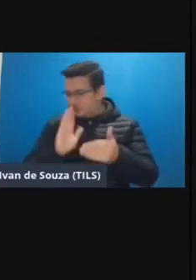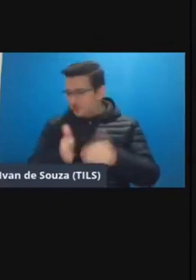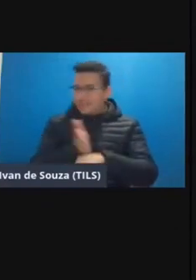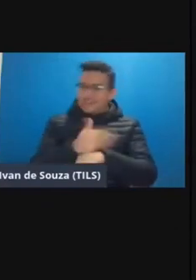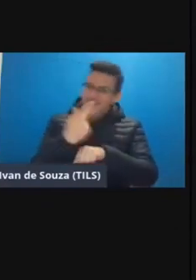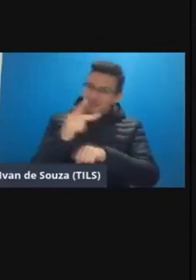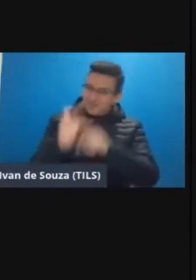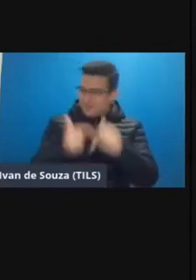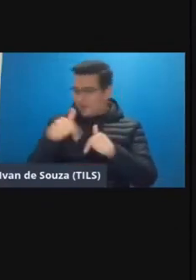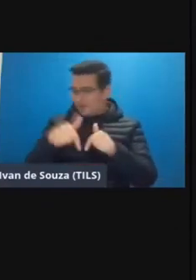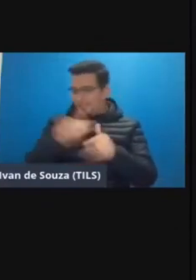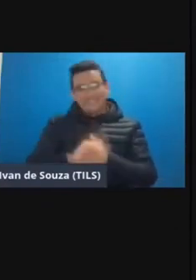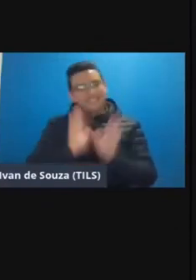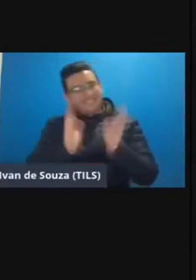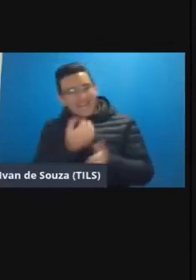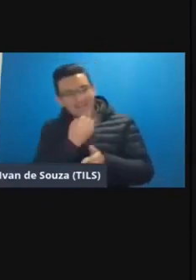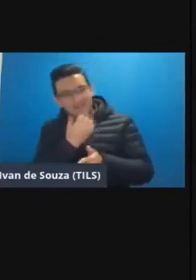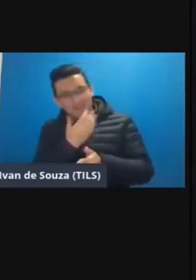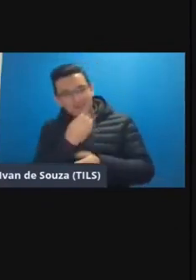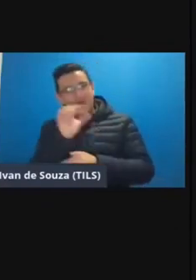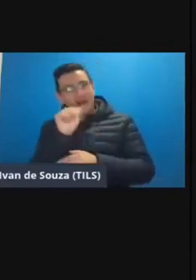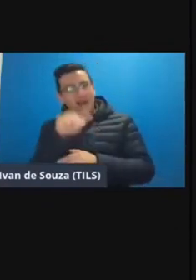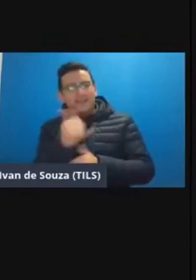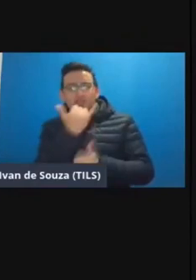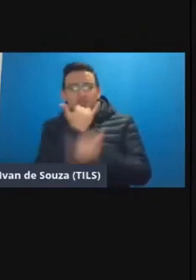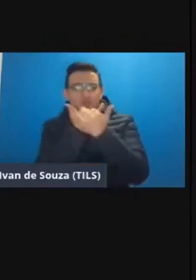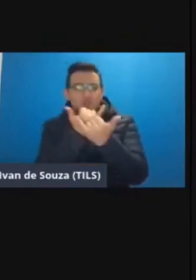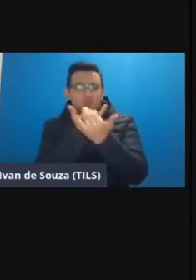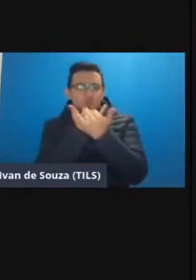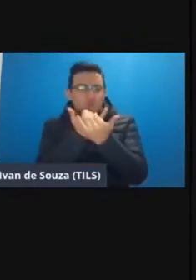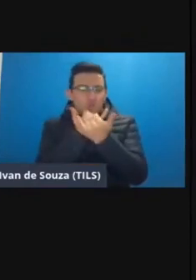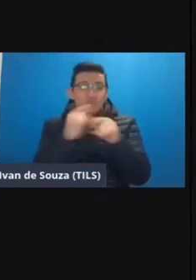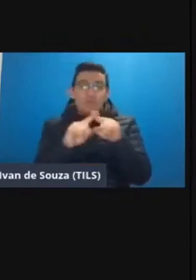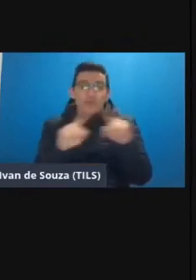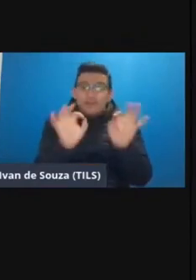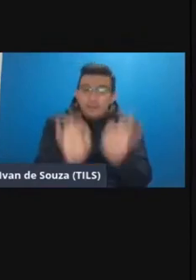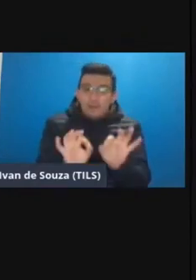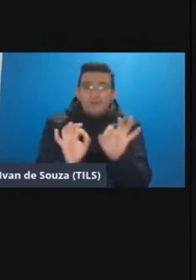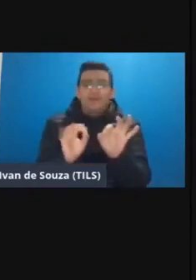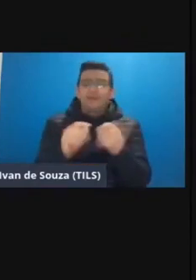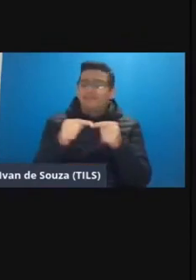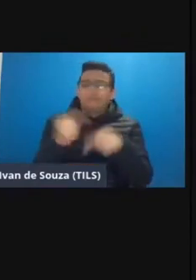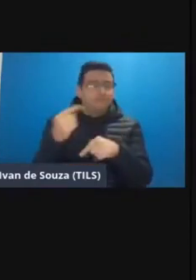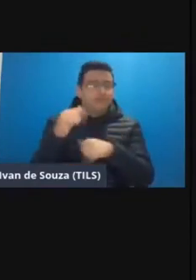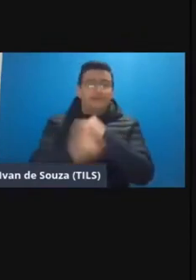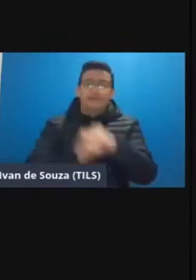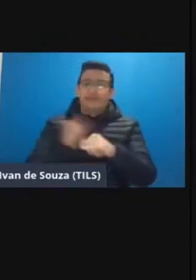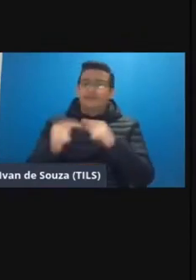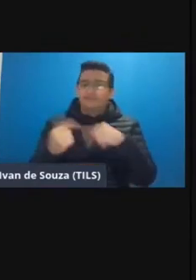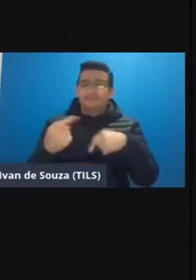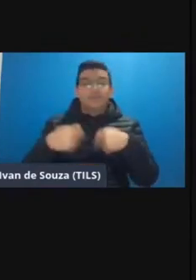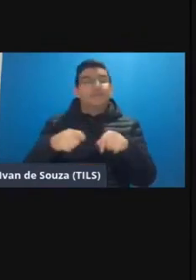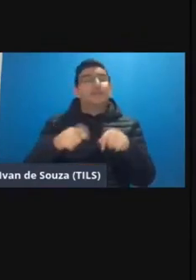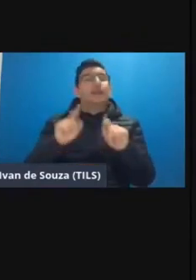seu serviço aqui viu já que bom Ana peço mil desculpas mas realmente travou tudo aqui precisei inclusive